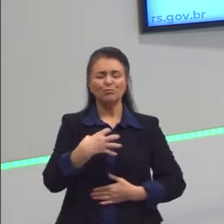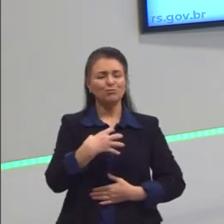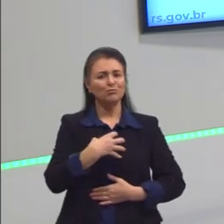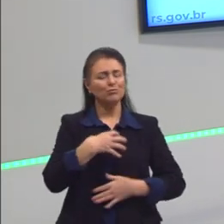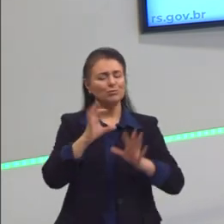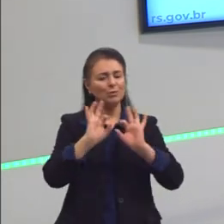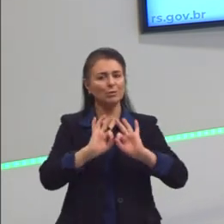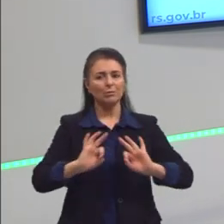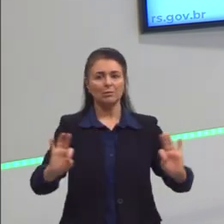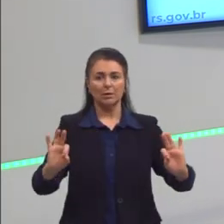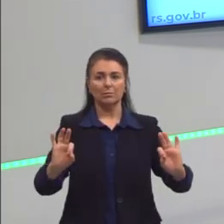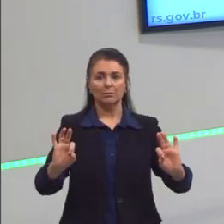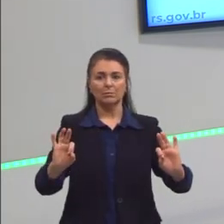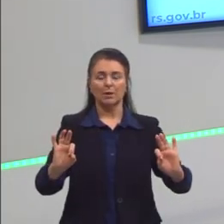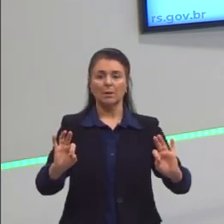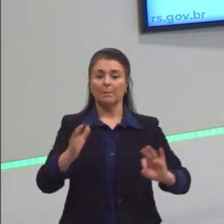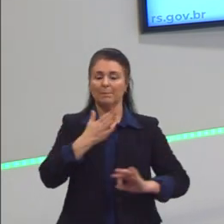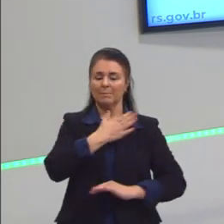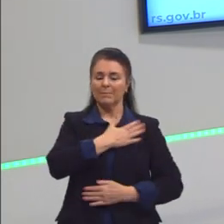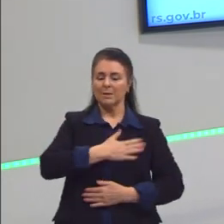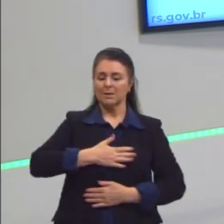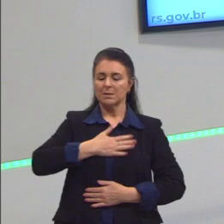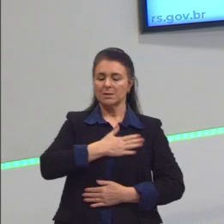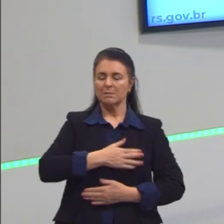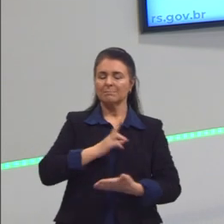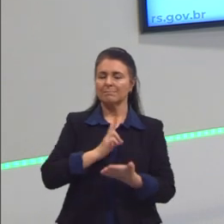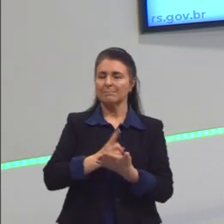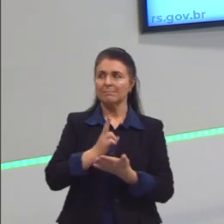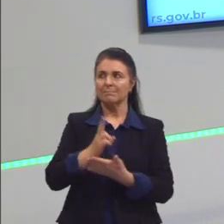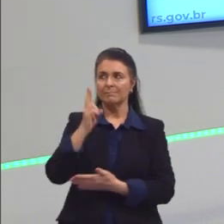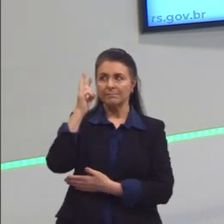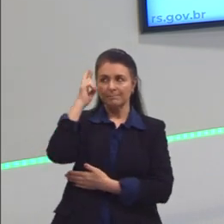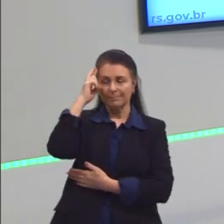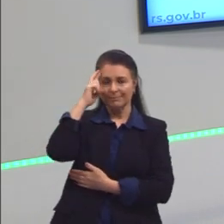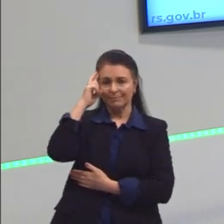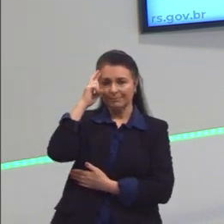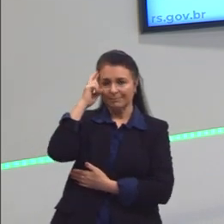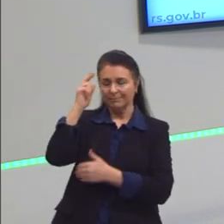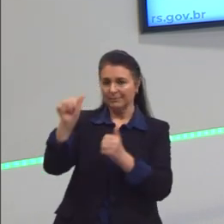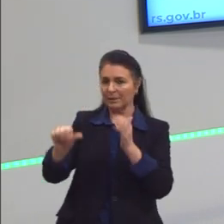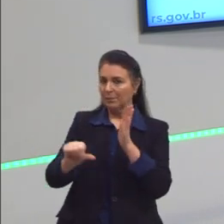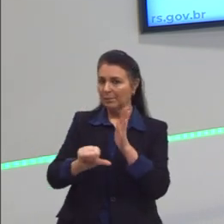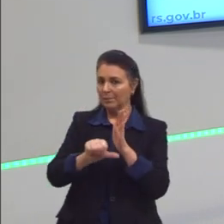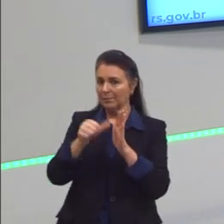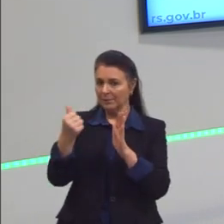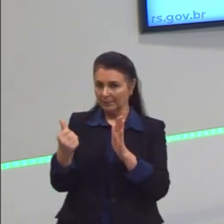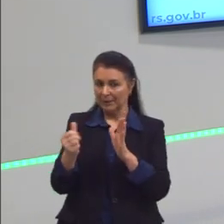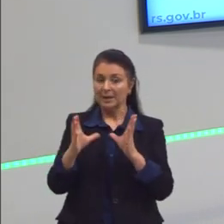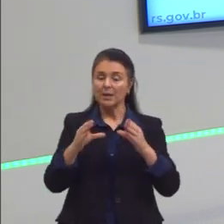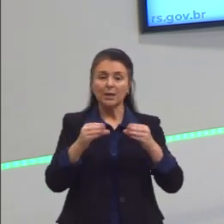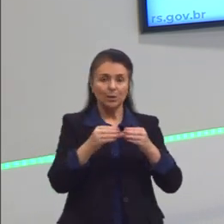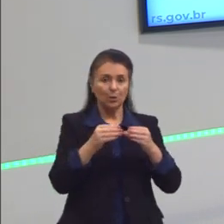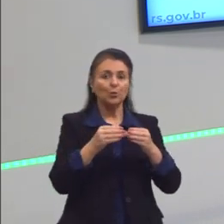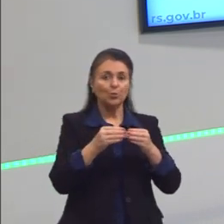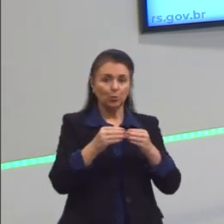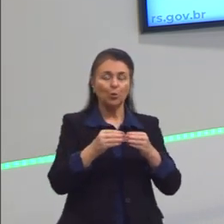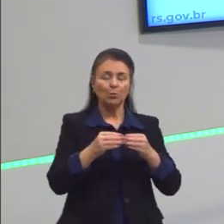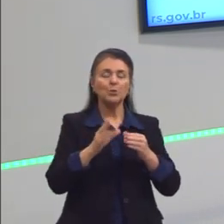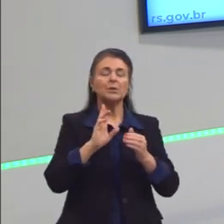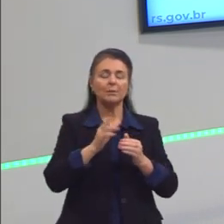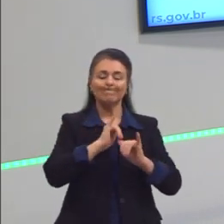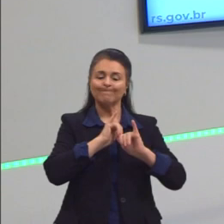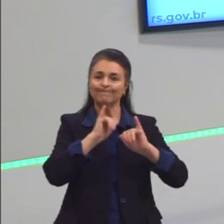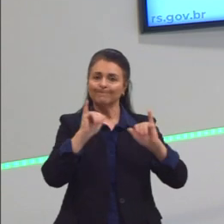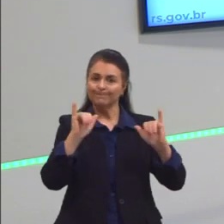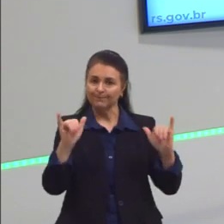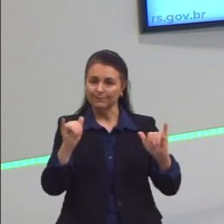advindos da razão. Os helinistas, os helinísticos, pregam muito nessa perspectiva o prazer pela razão